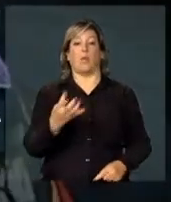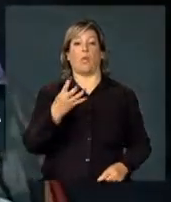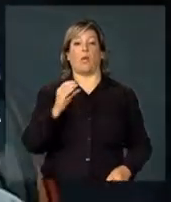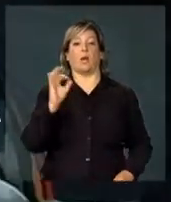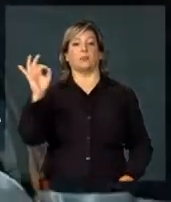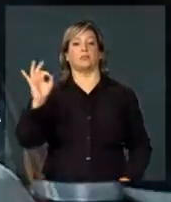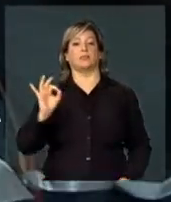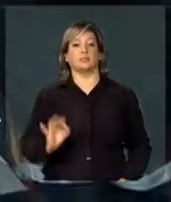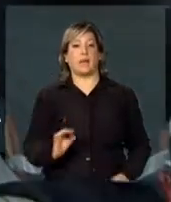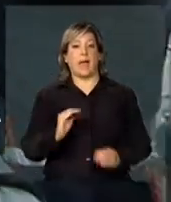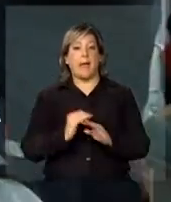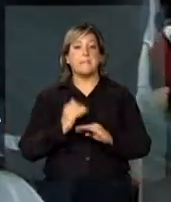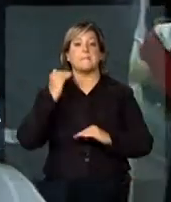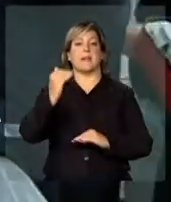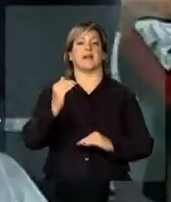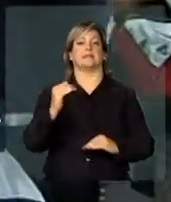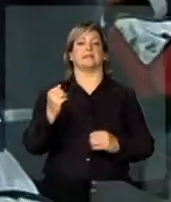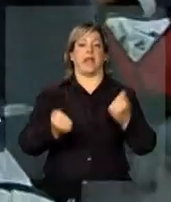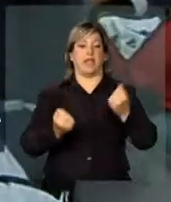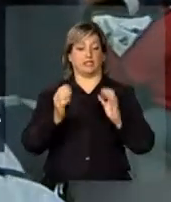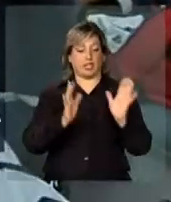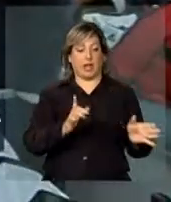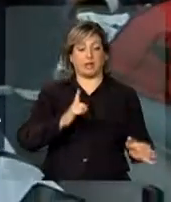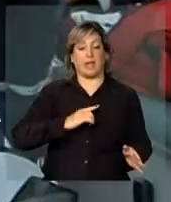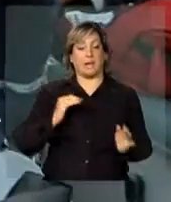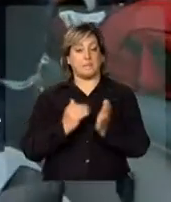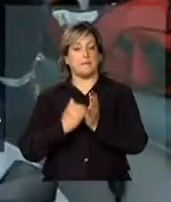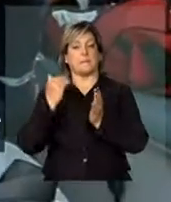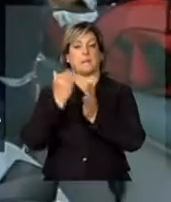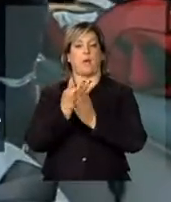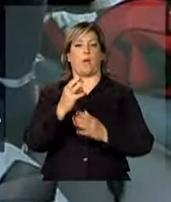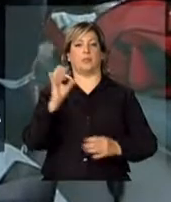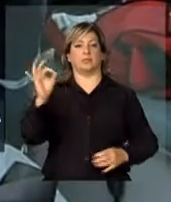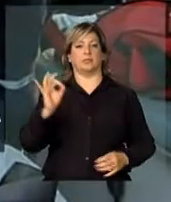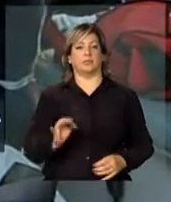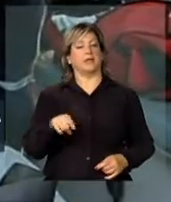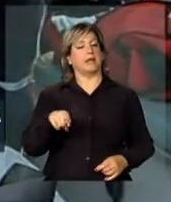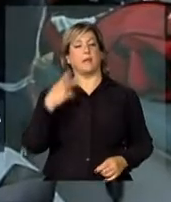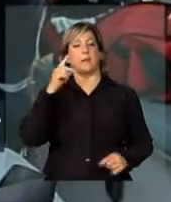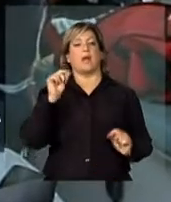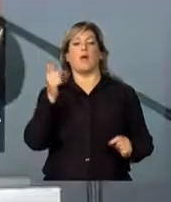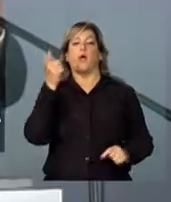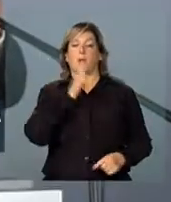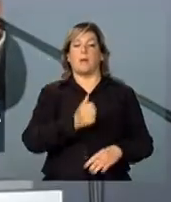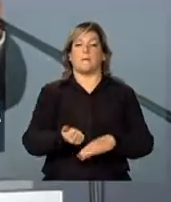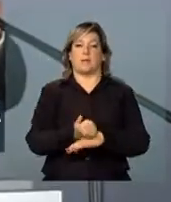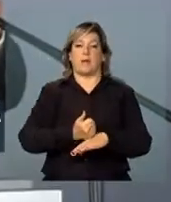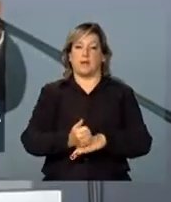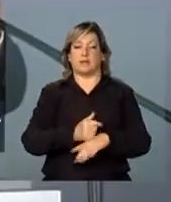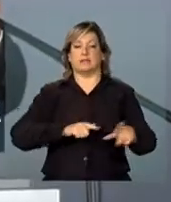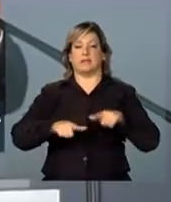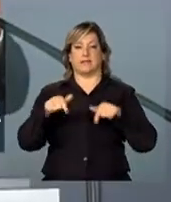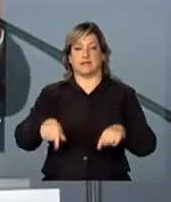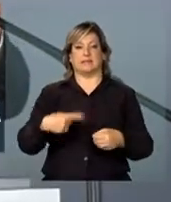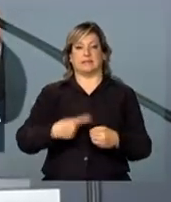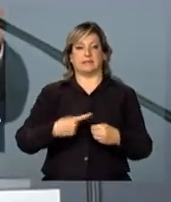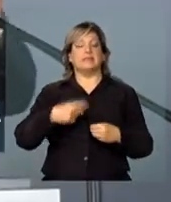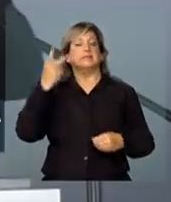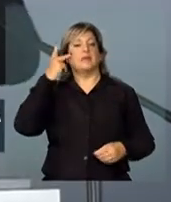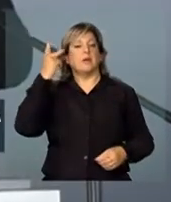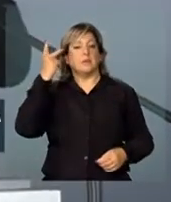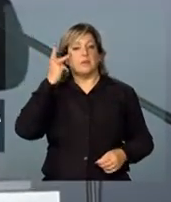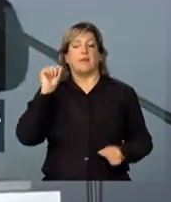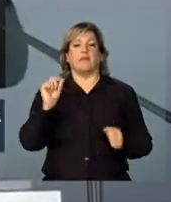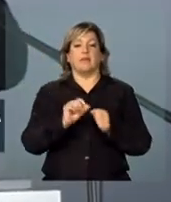% a mais das ambulâncias que já tem, é exatamente para que a gente possa melhorar o serviço aqui na cidade de São Paulo